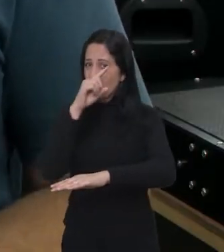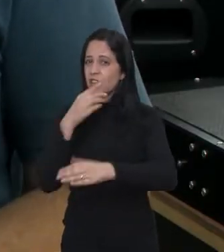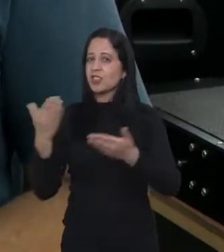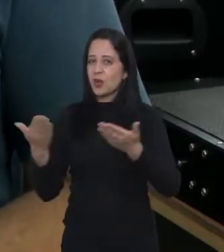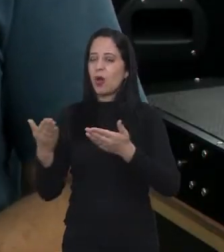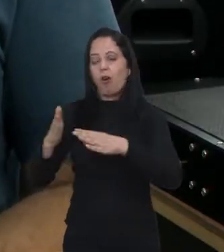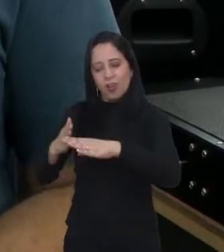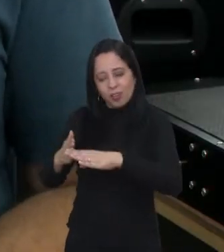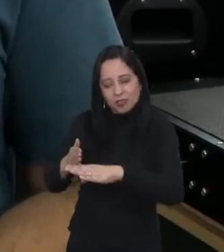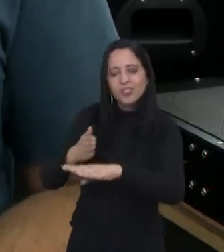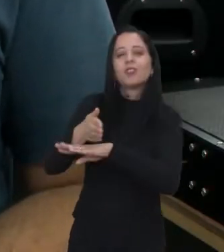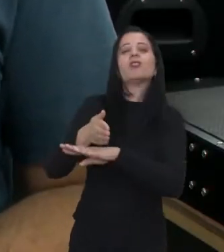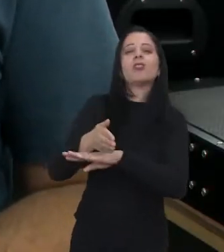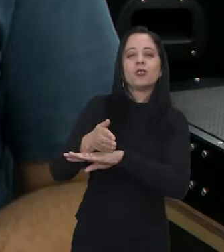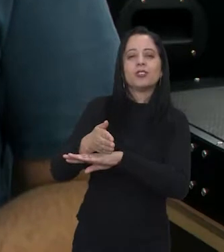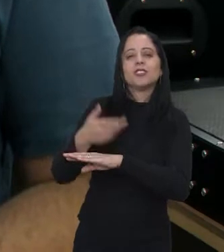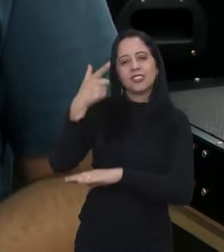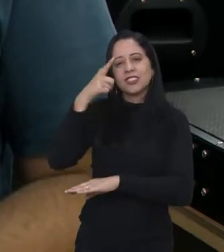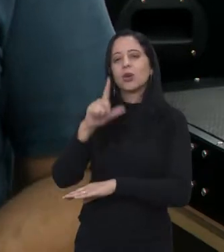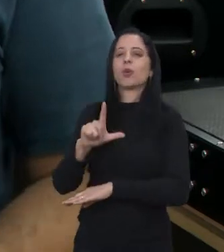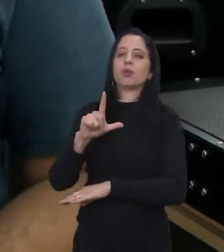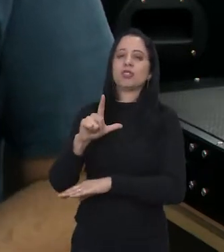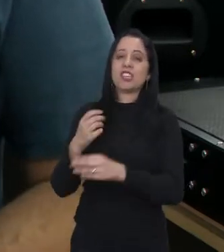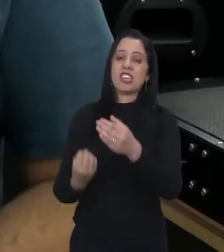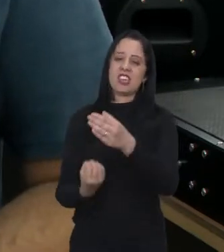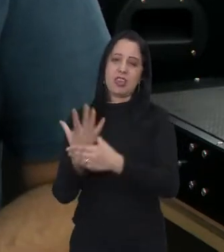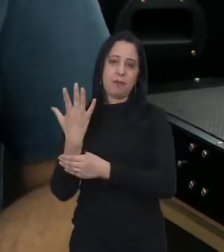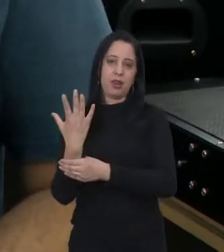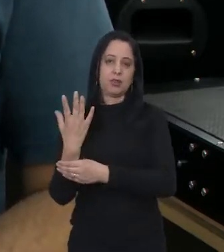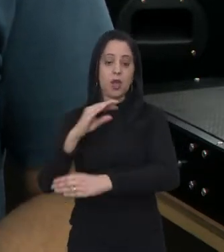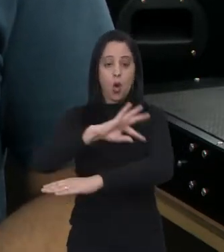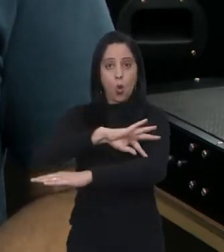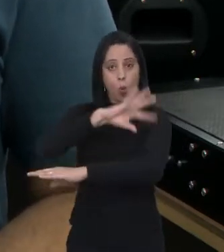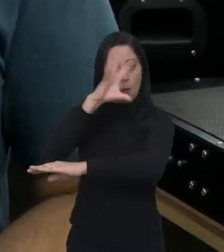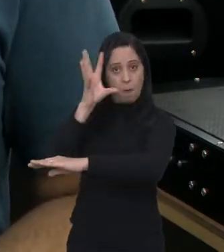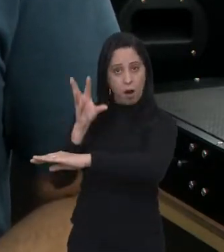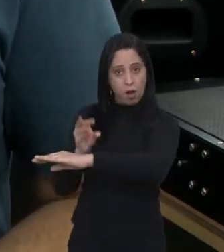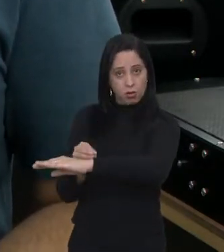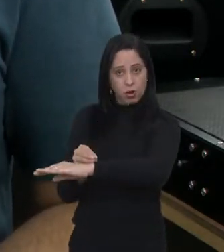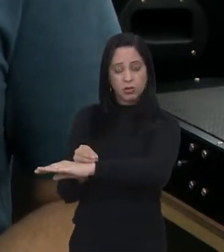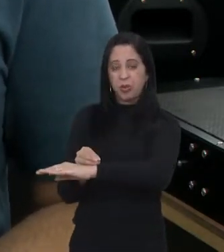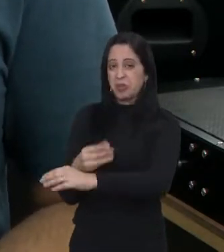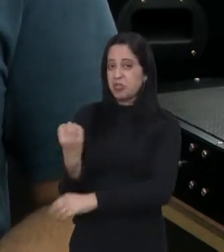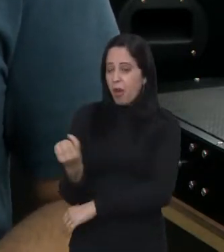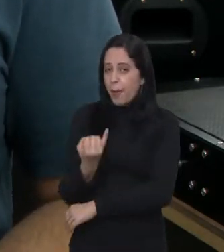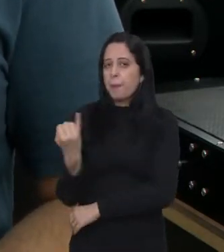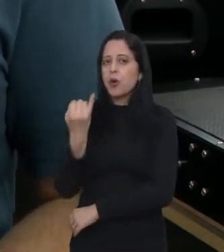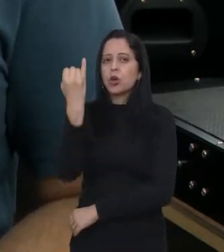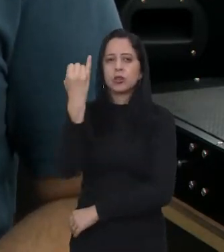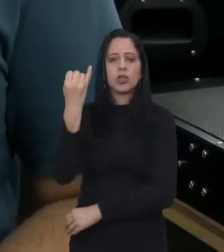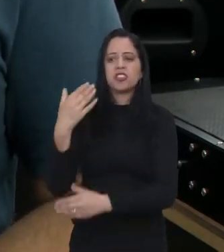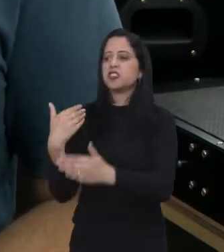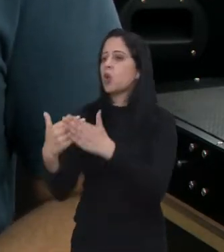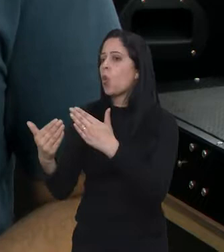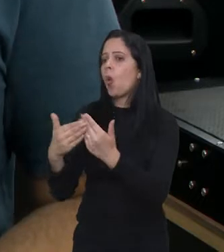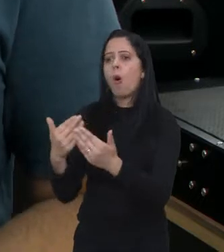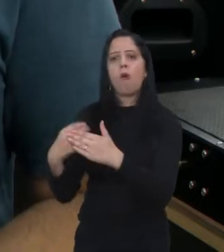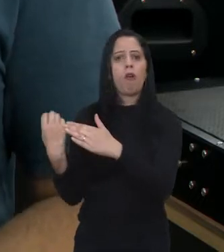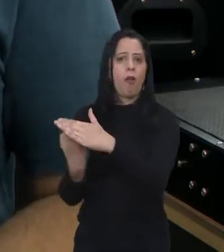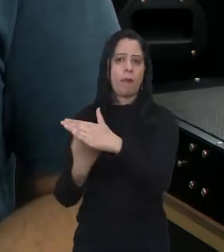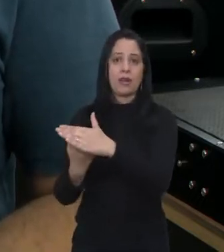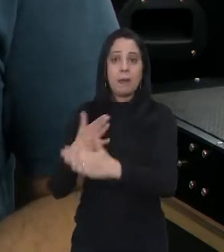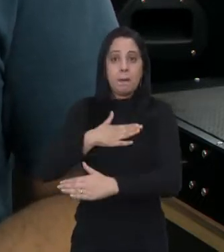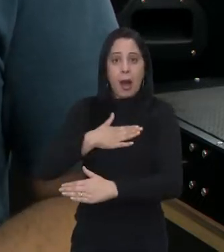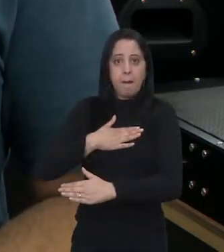contando essa história. Mas o Parque Tecnológico é muito importante para qualquer empresa. Para mim foi